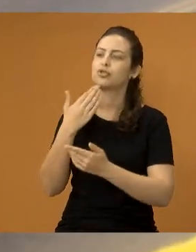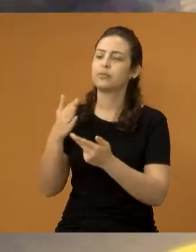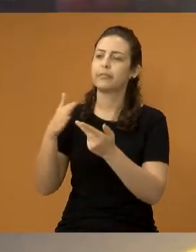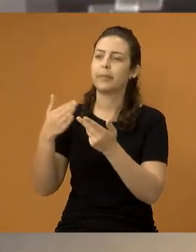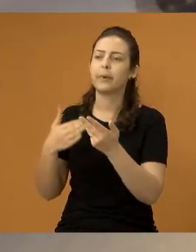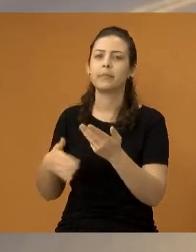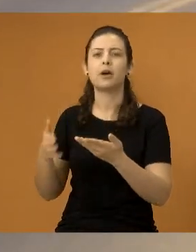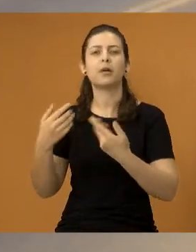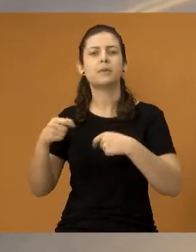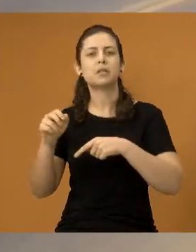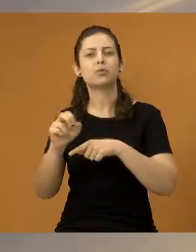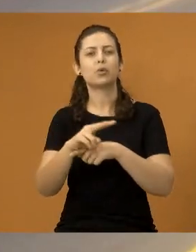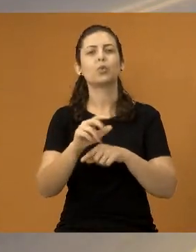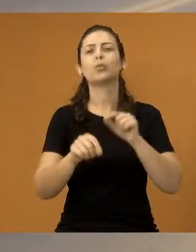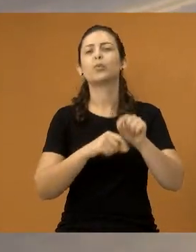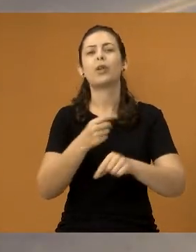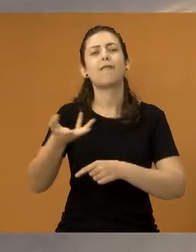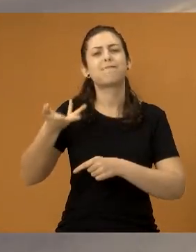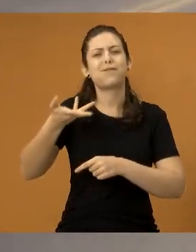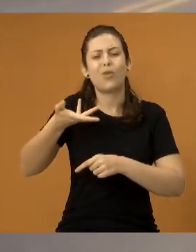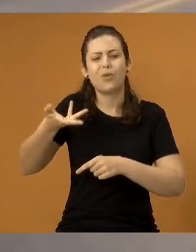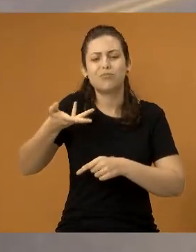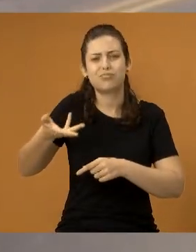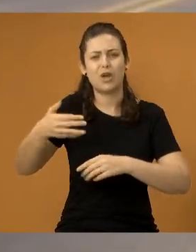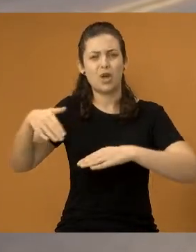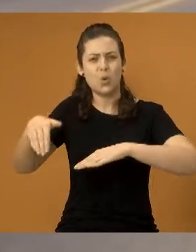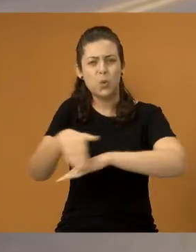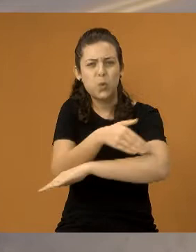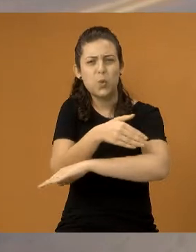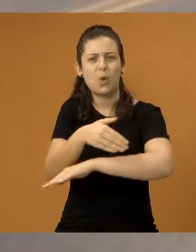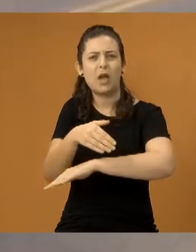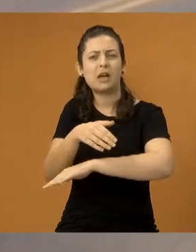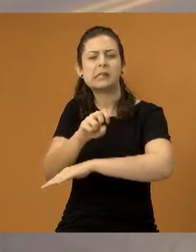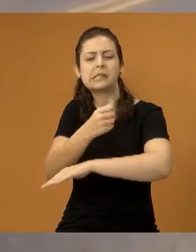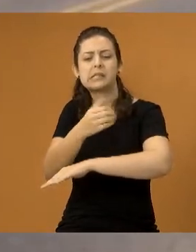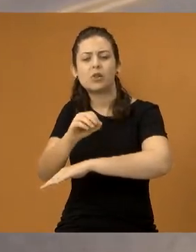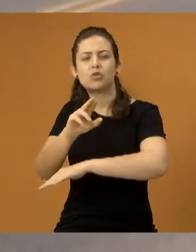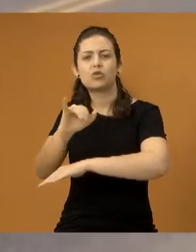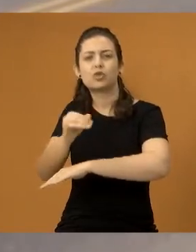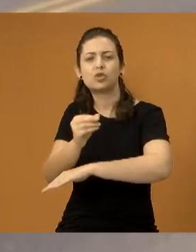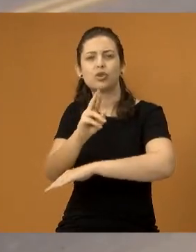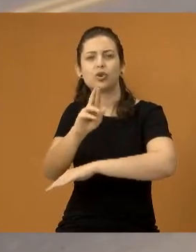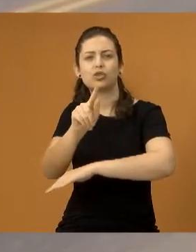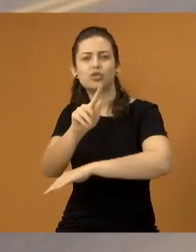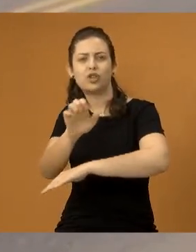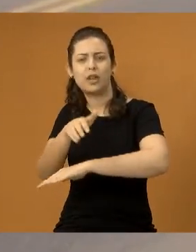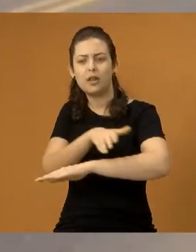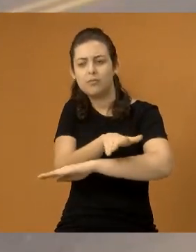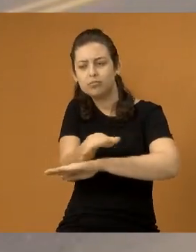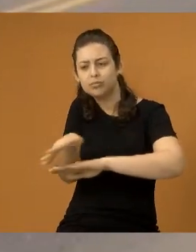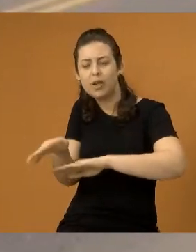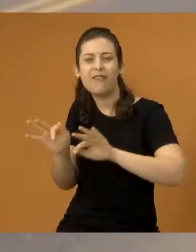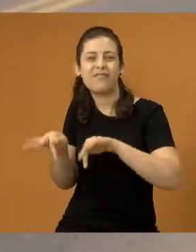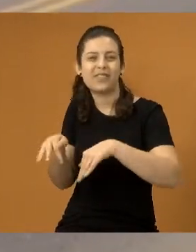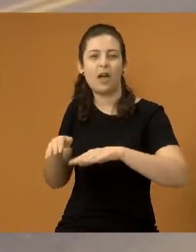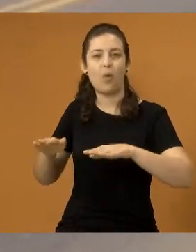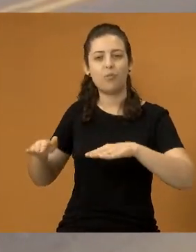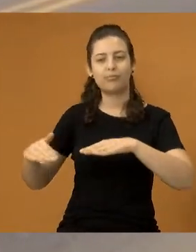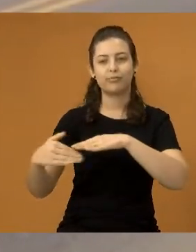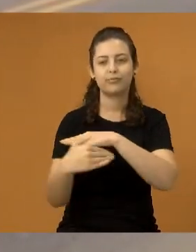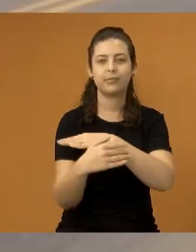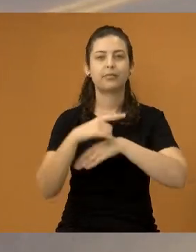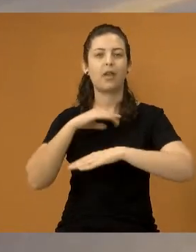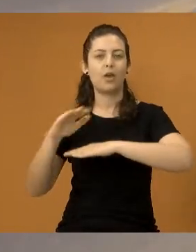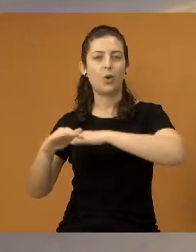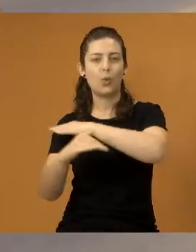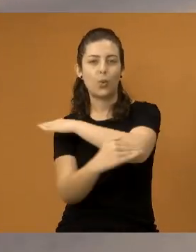que sejam tomadas as providências com relação à velocidade no ponto crítico aqui da Avenida São Jorge, que é justamente nessa curva aqui, no final da descida. Então, assim, nós